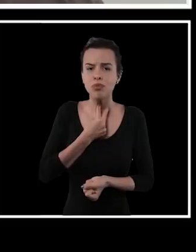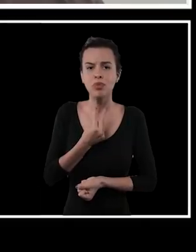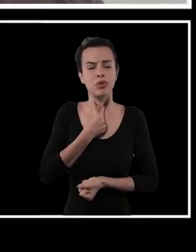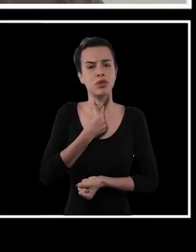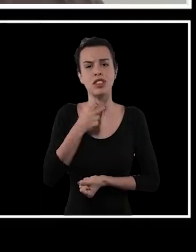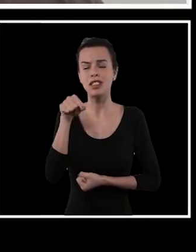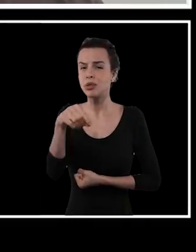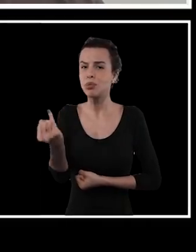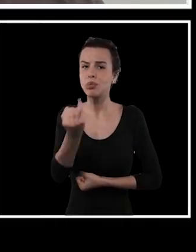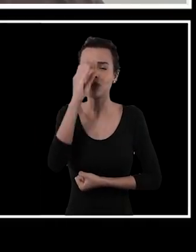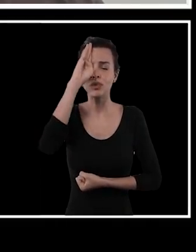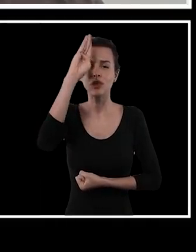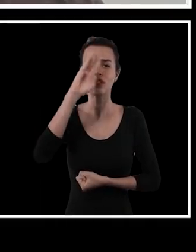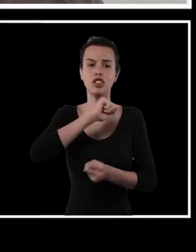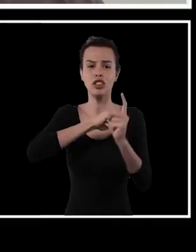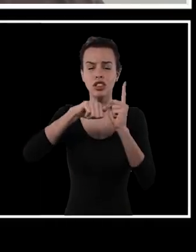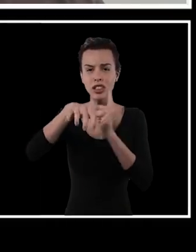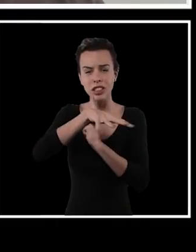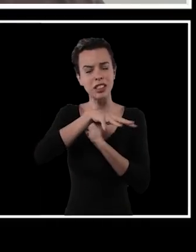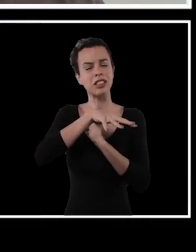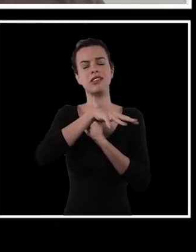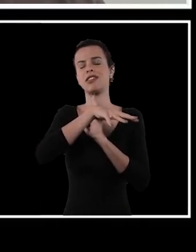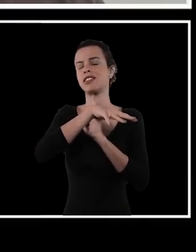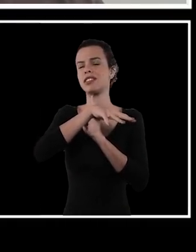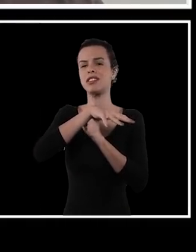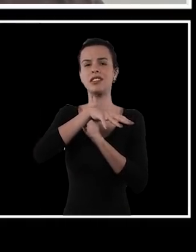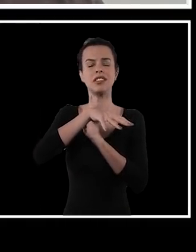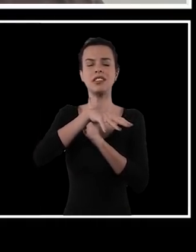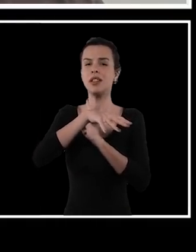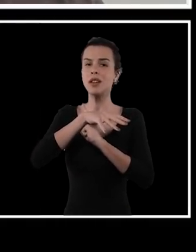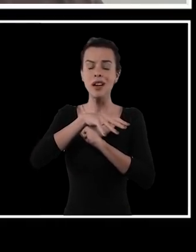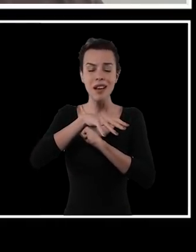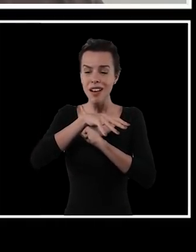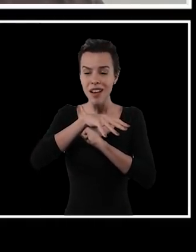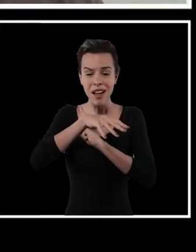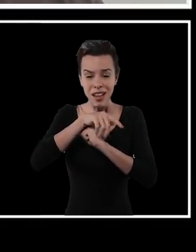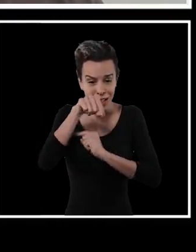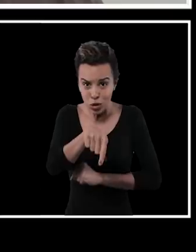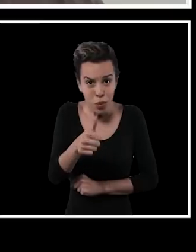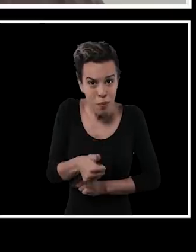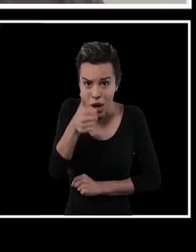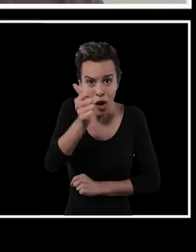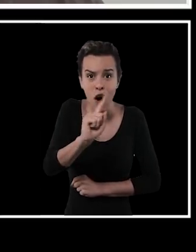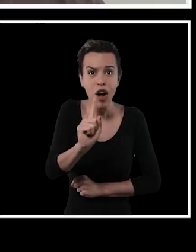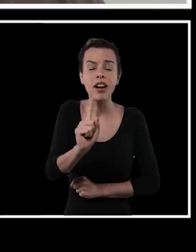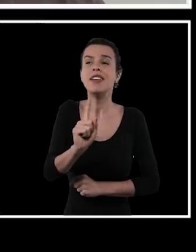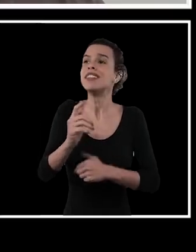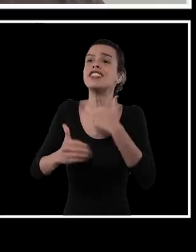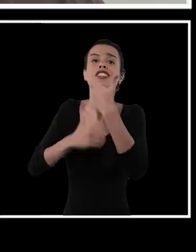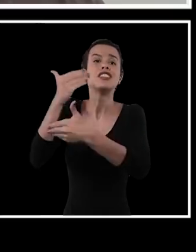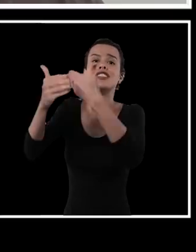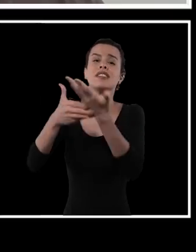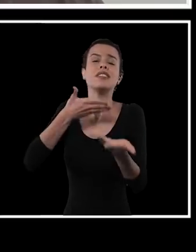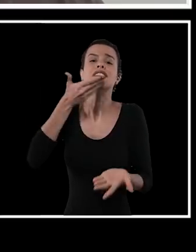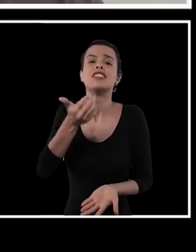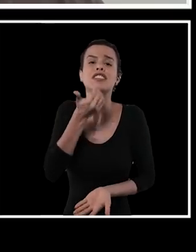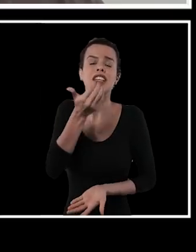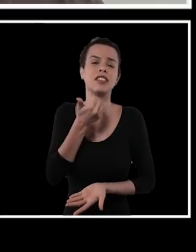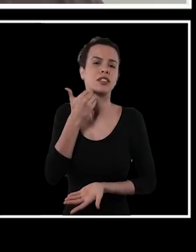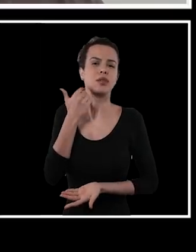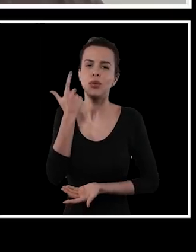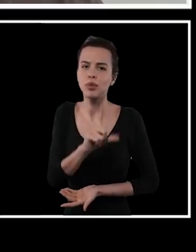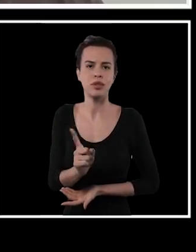Esse é um ponto fundamental sem o qual a sociedade não tem a menor possibilidade de caminhar para alguma coisa que seja uma civilização